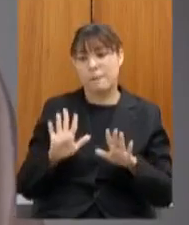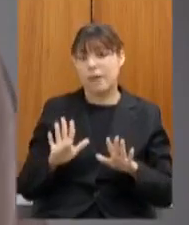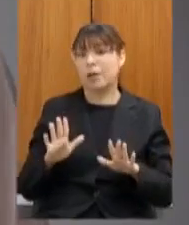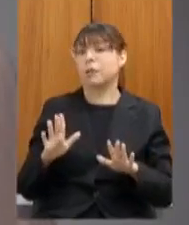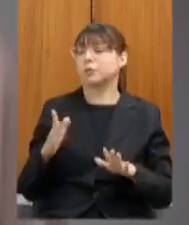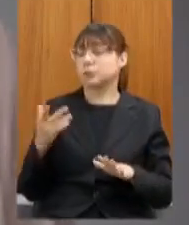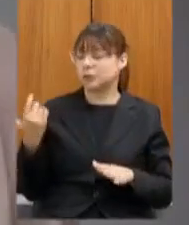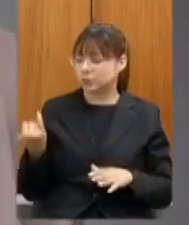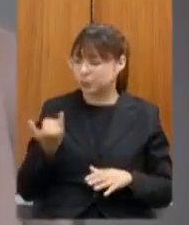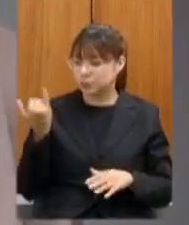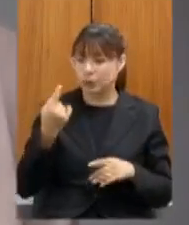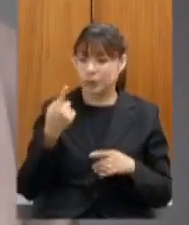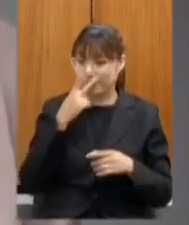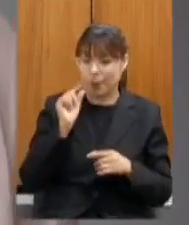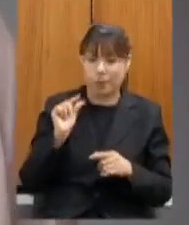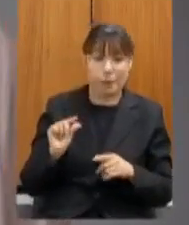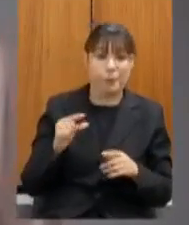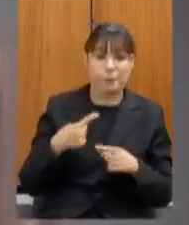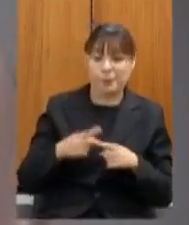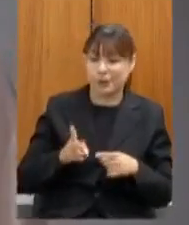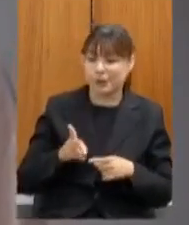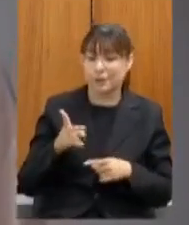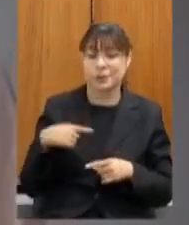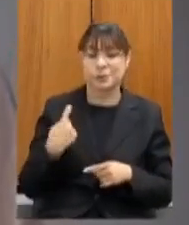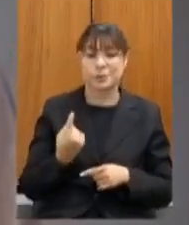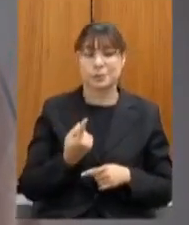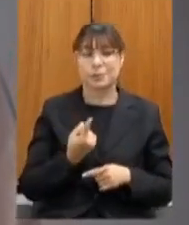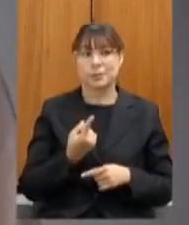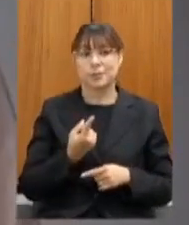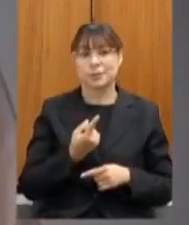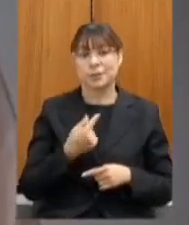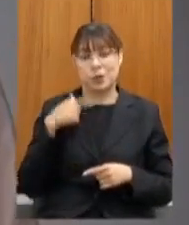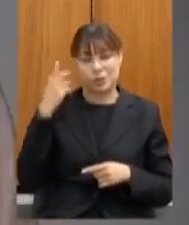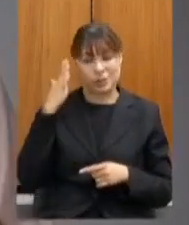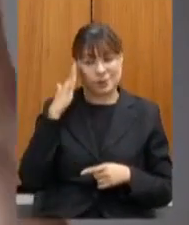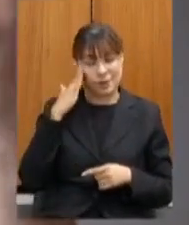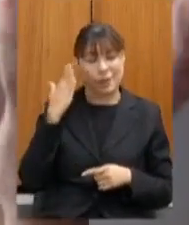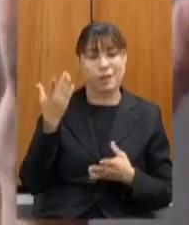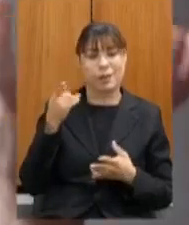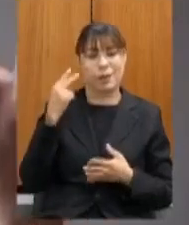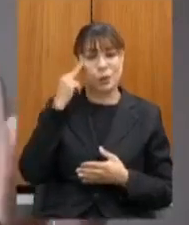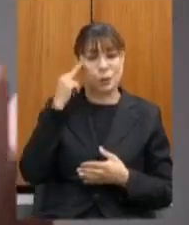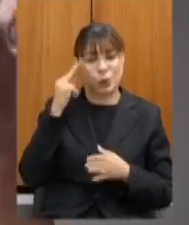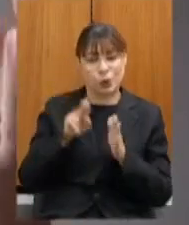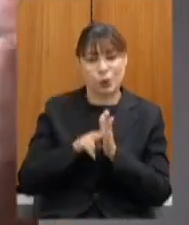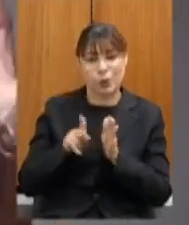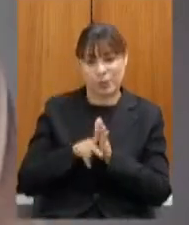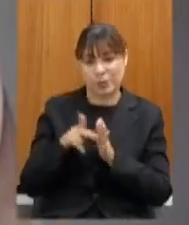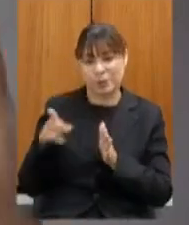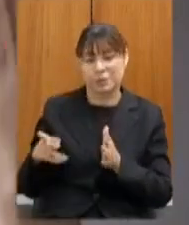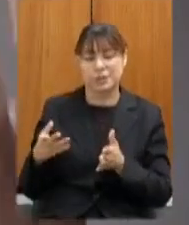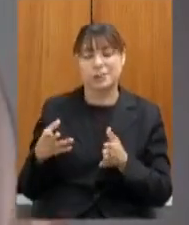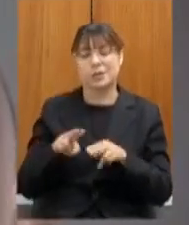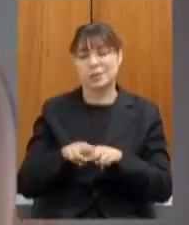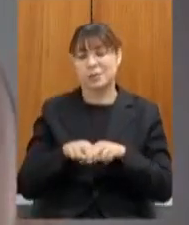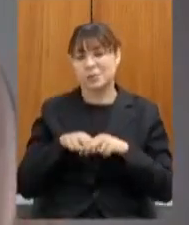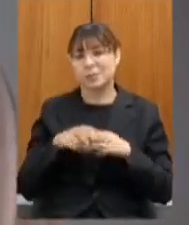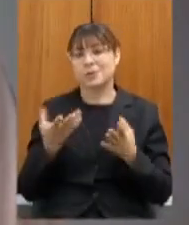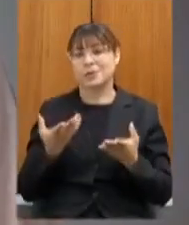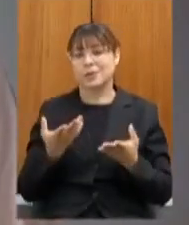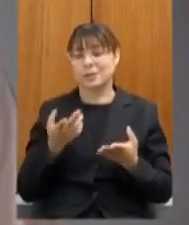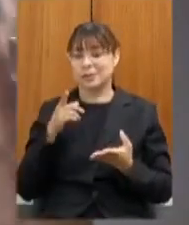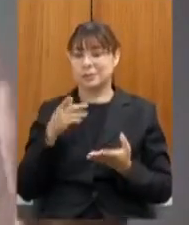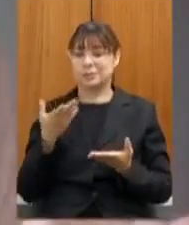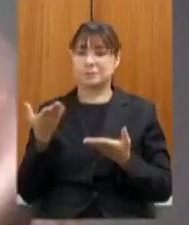sempre parece pouco porque a gente sonha eu sei que isso é um sonho do senhor por conta de toda essa sua identidade ligada